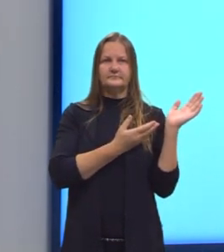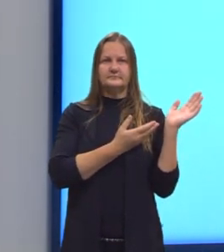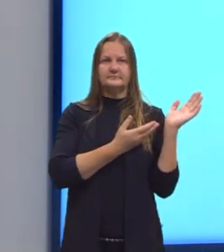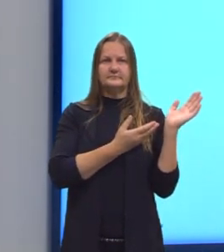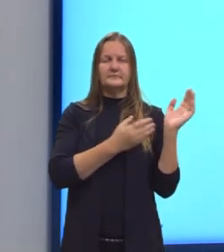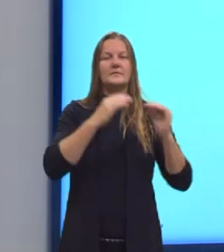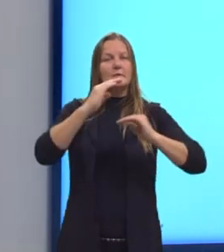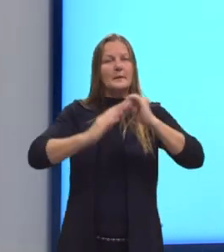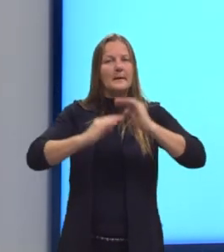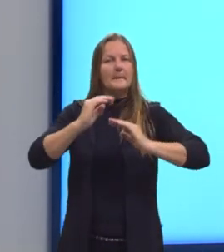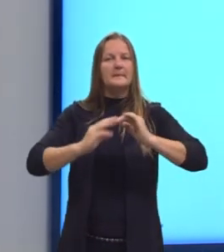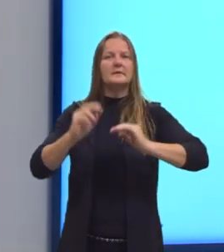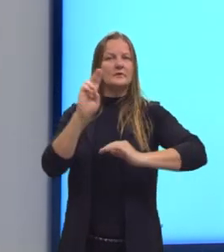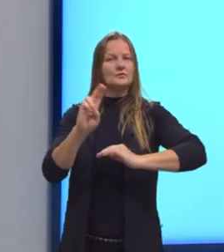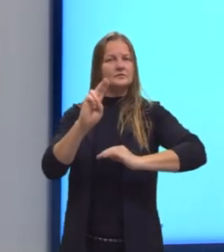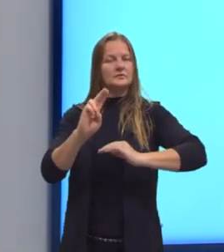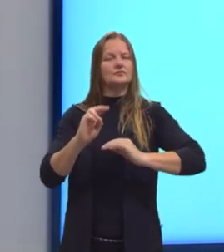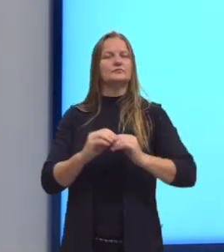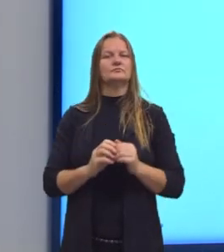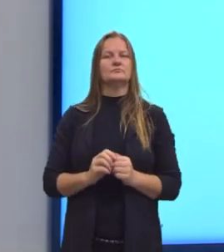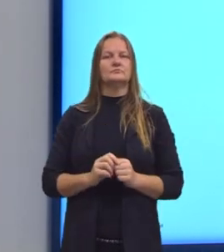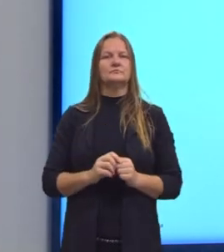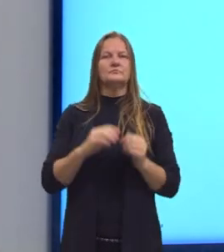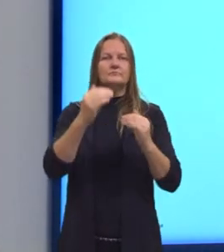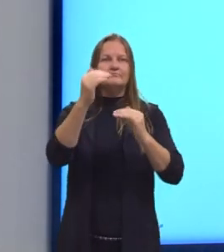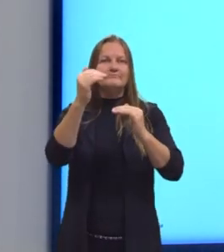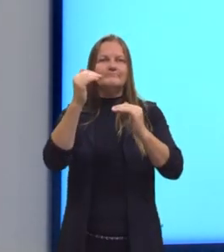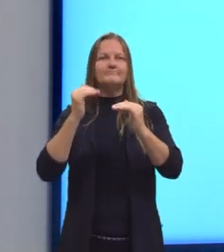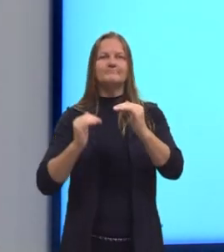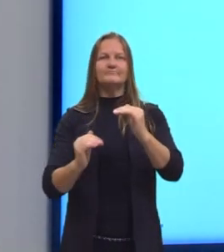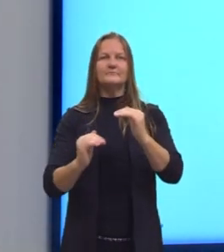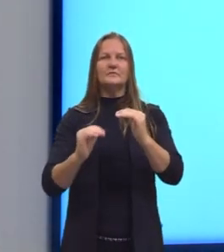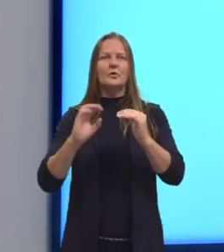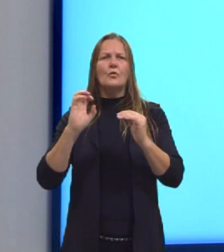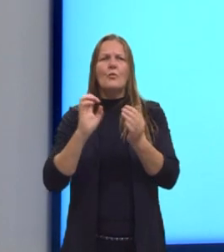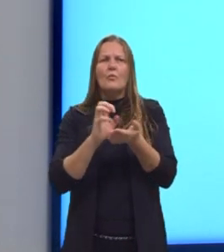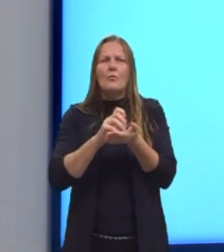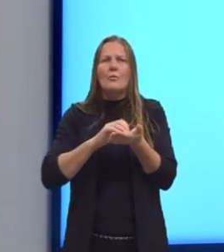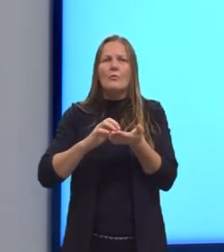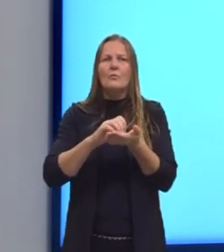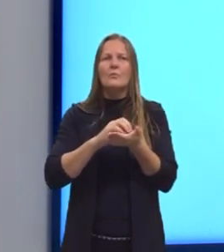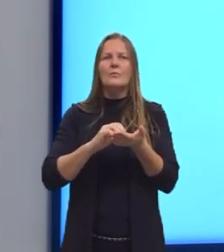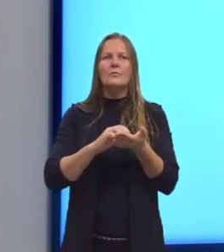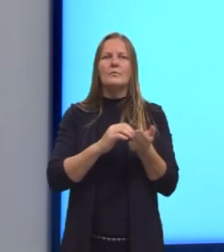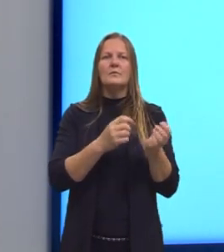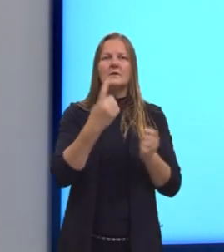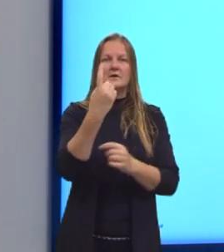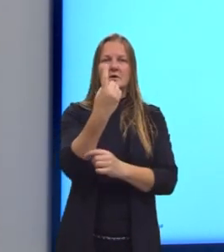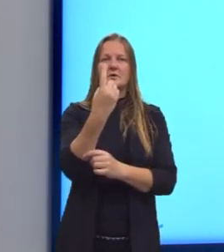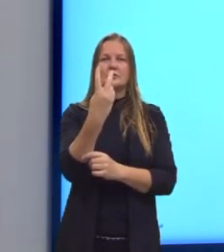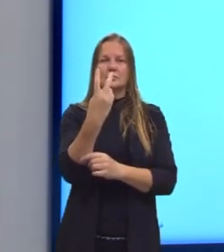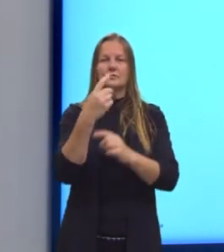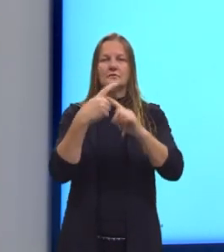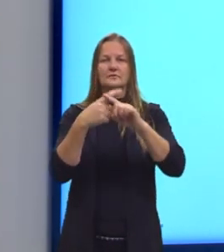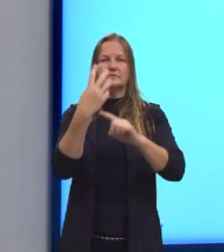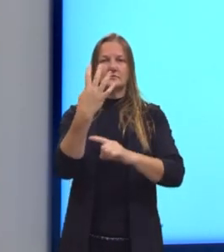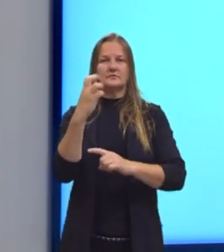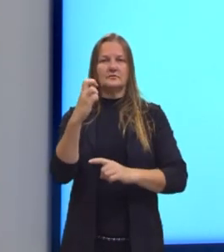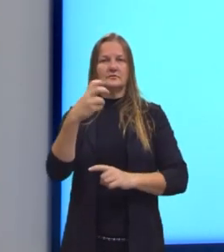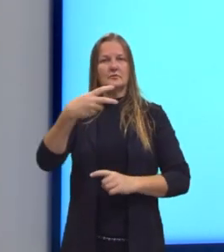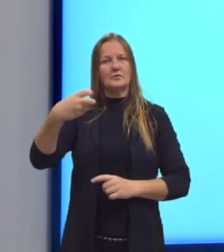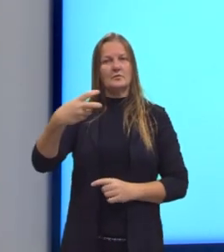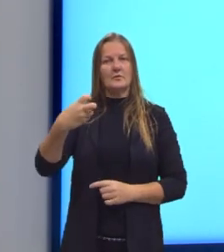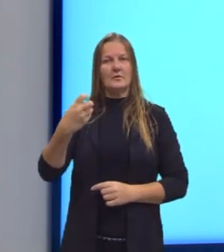aplicar ali na propriedade. Agora, nós vamos resolver, né? 12 vezes 45